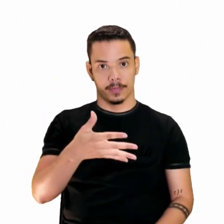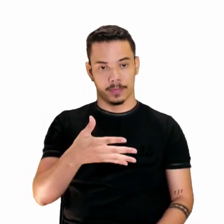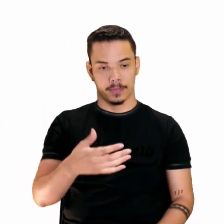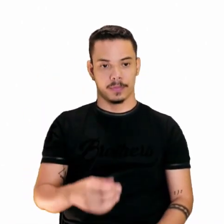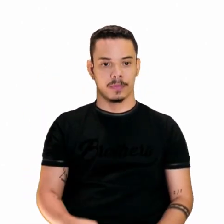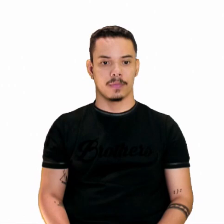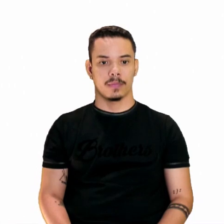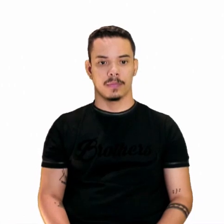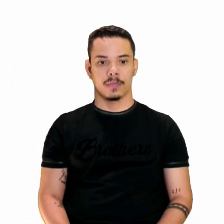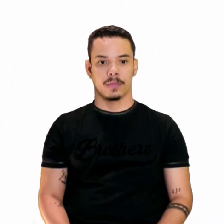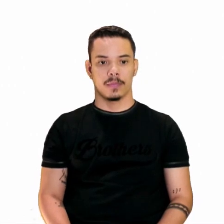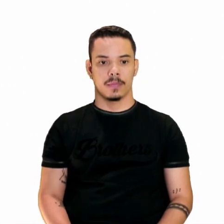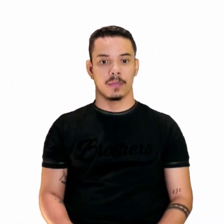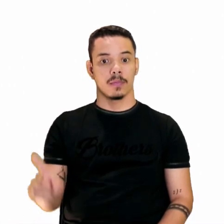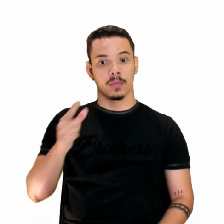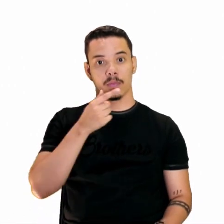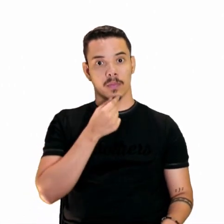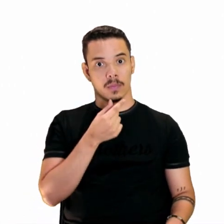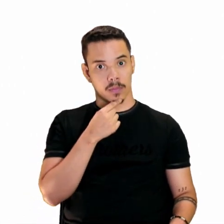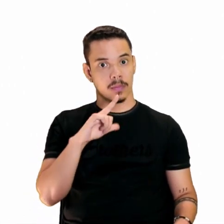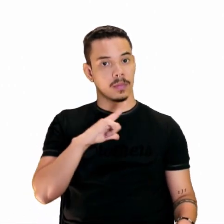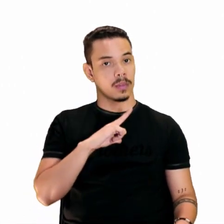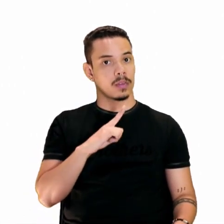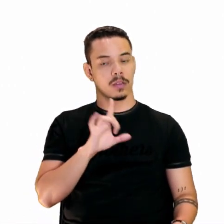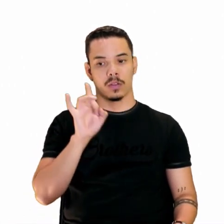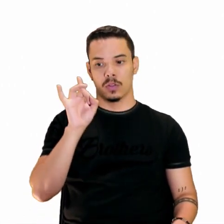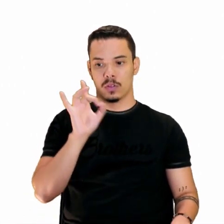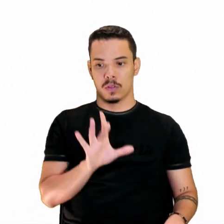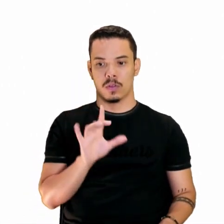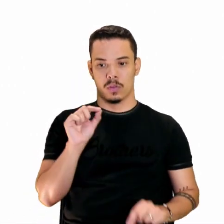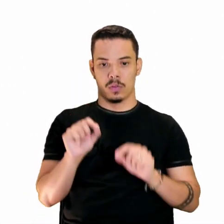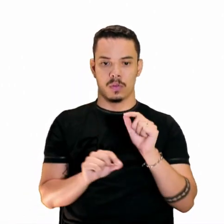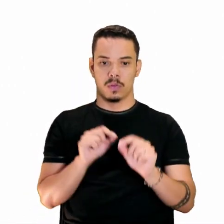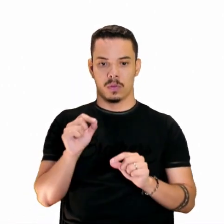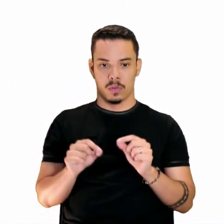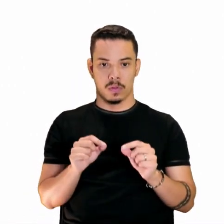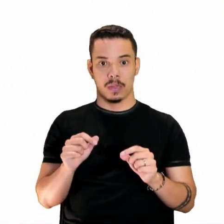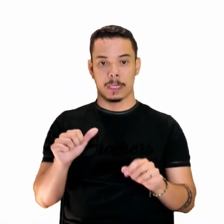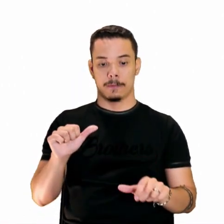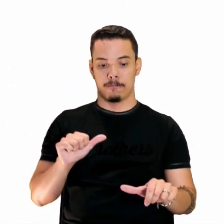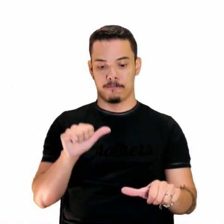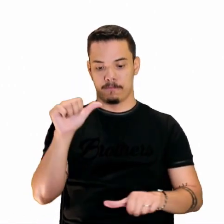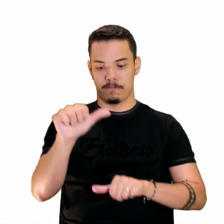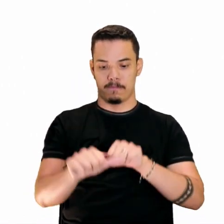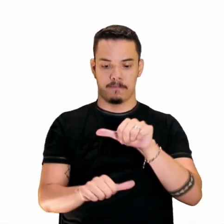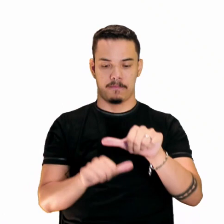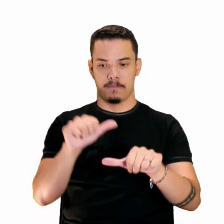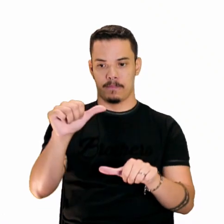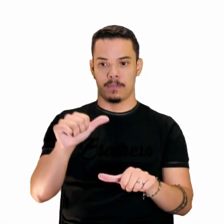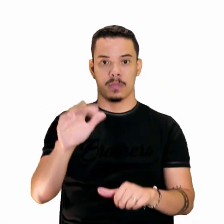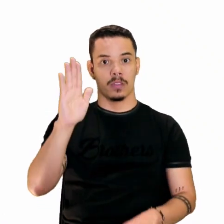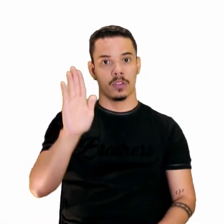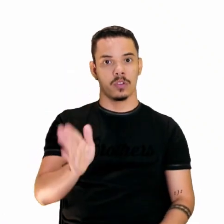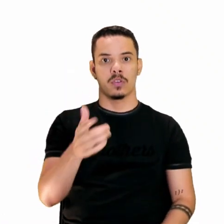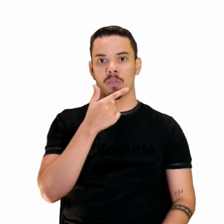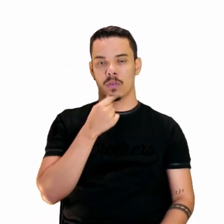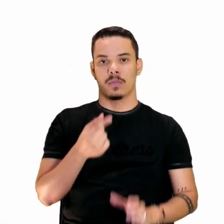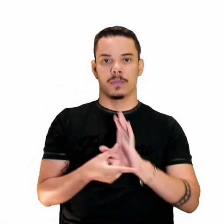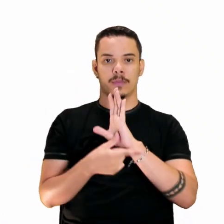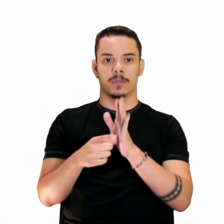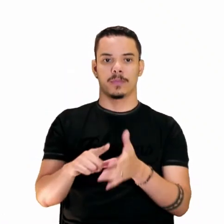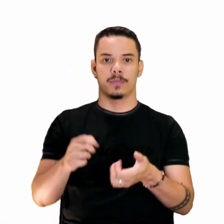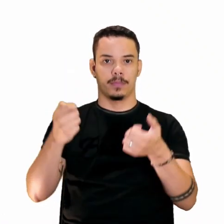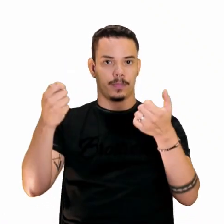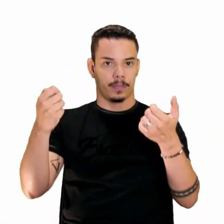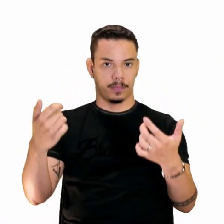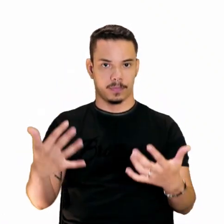certo? Drummond, ele faz somente uma recriação daquilo que Gonçalves Dias já